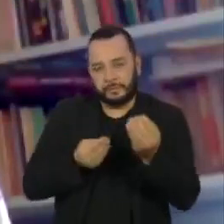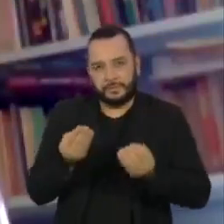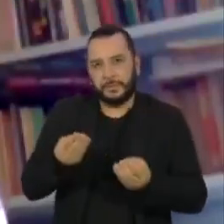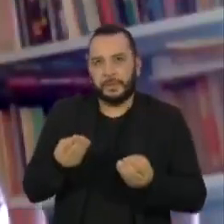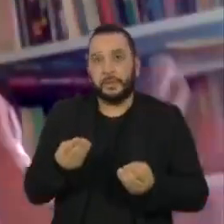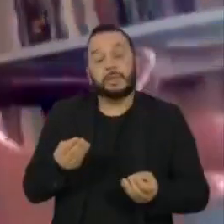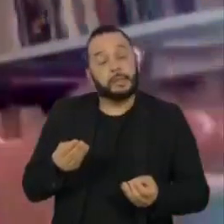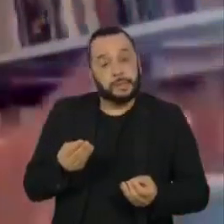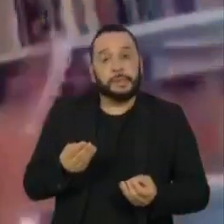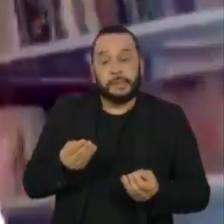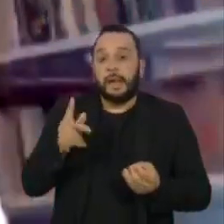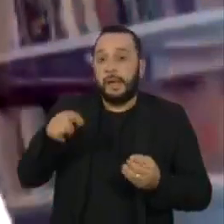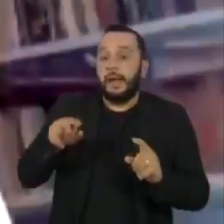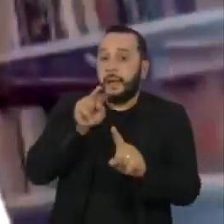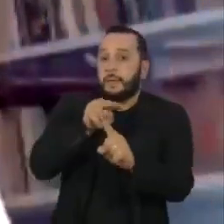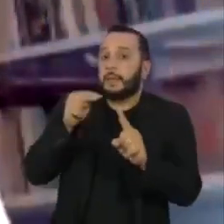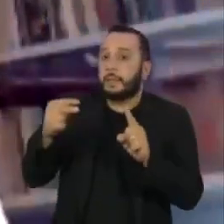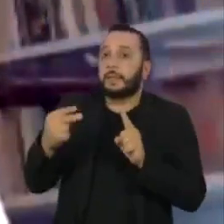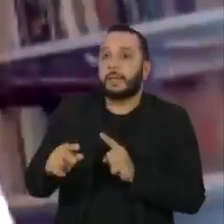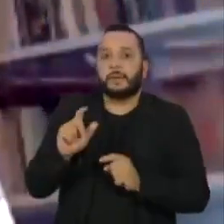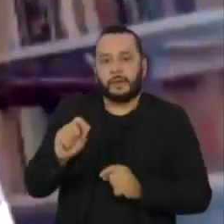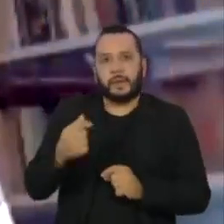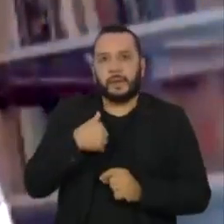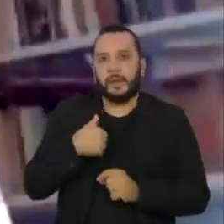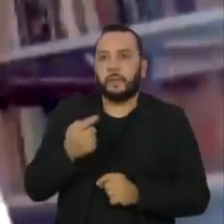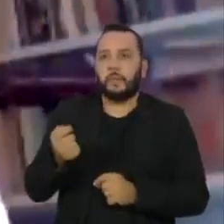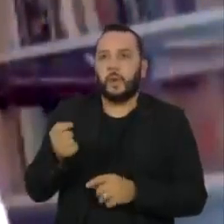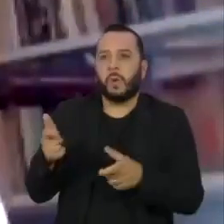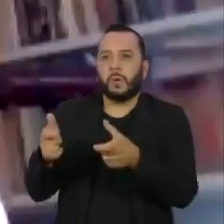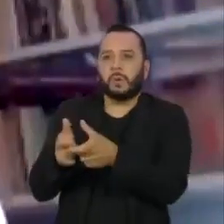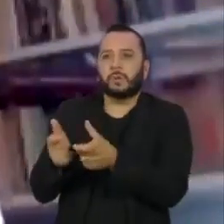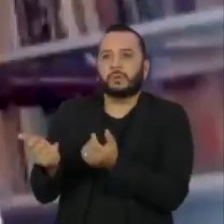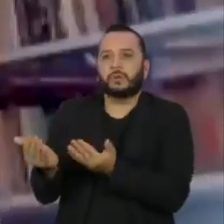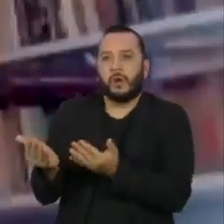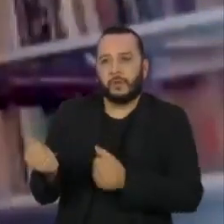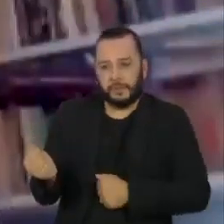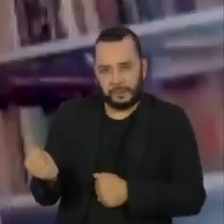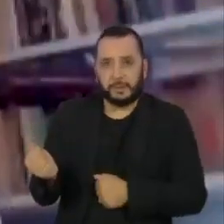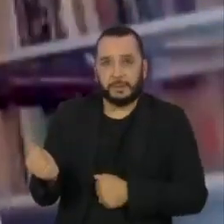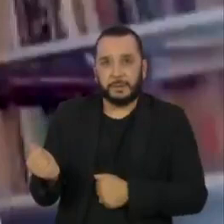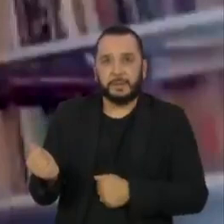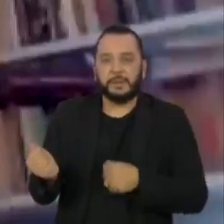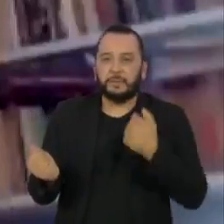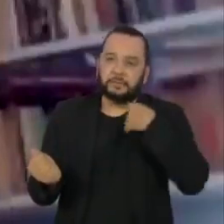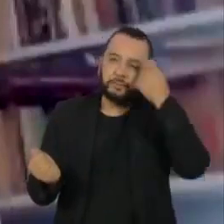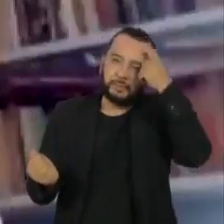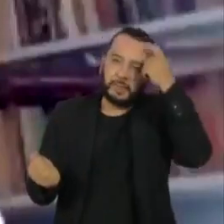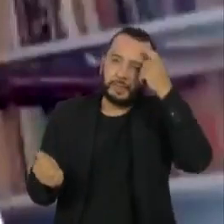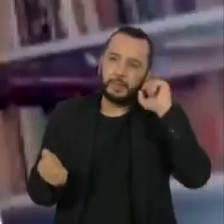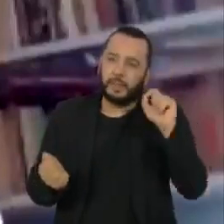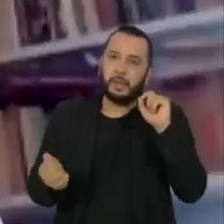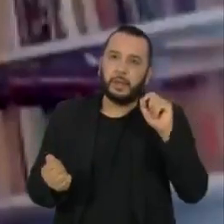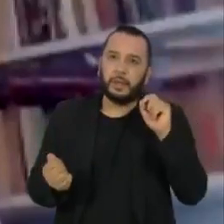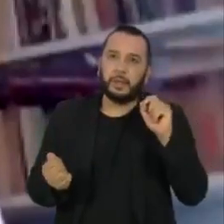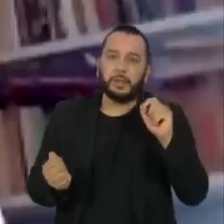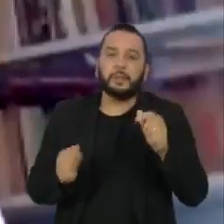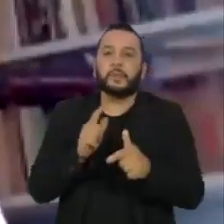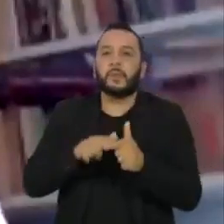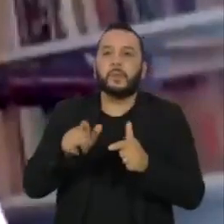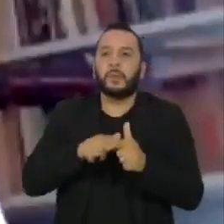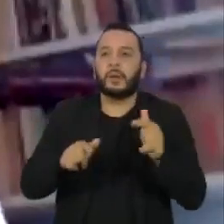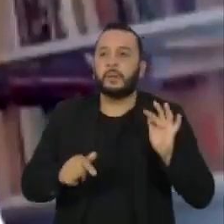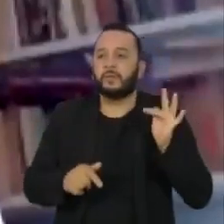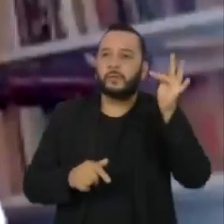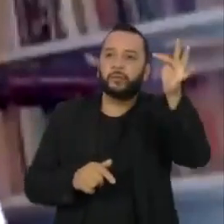perspectiva bastante reduzida para os jovens, né? Me parece que a gente está com uma crise de futuro